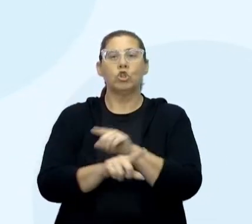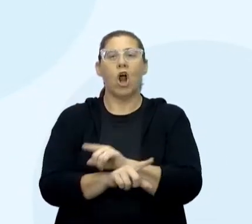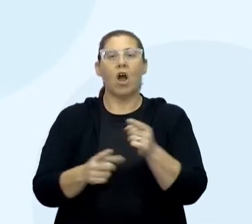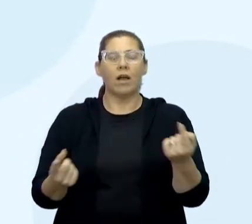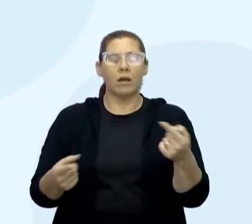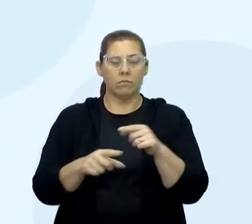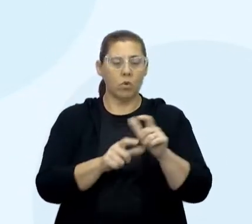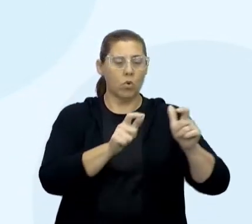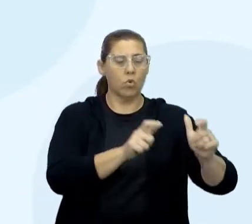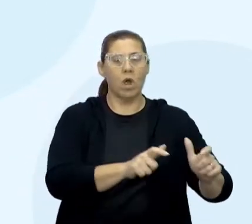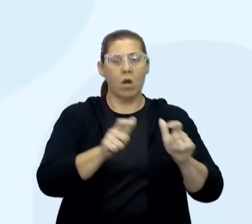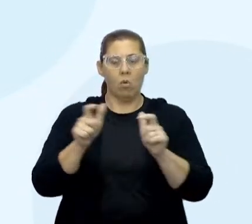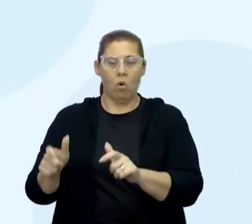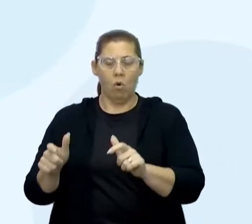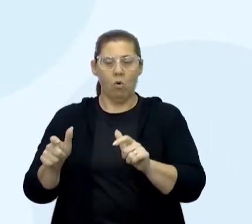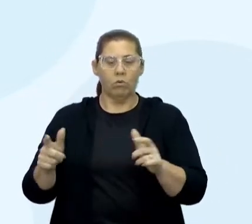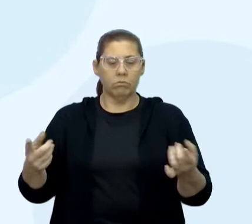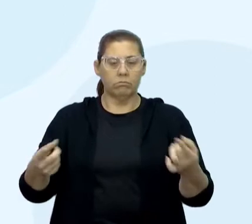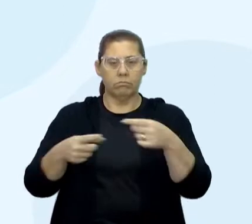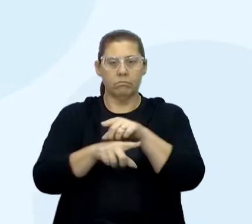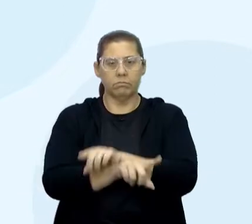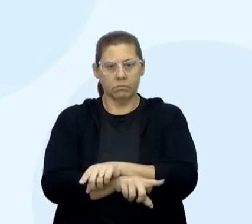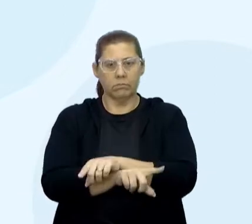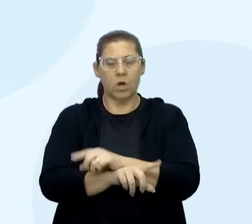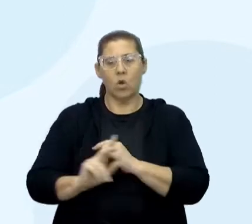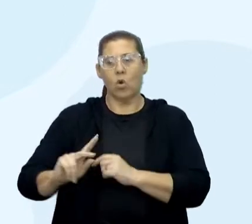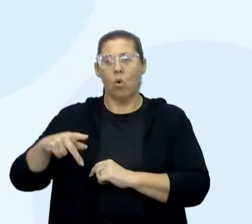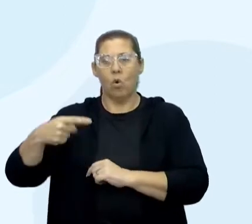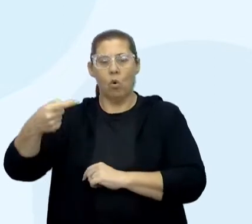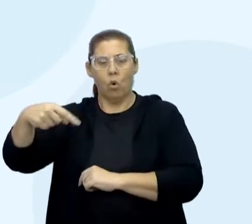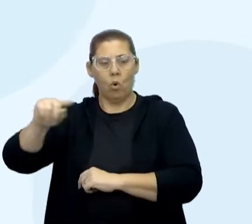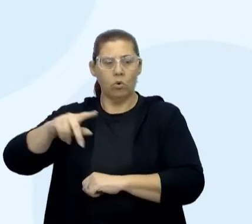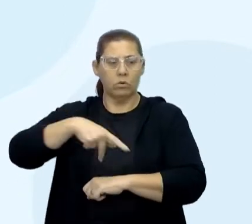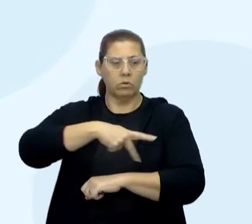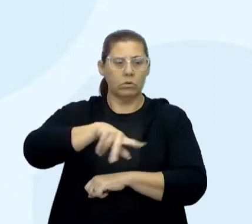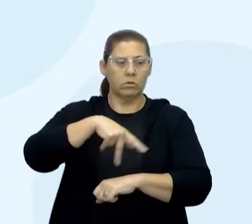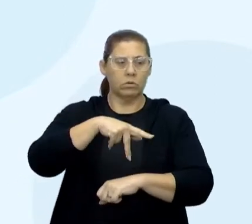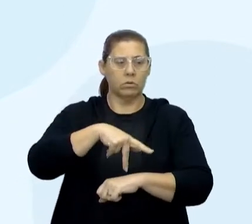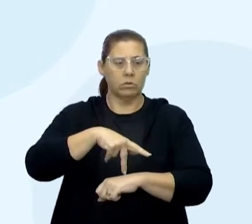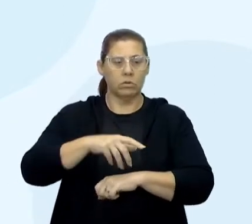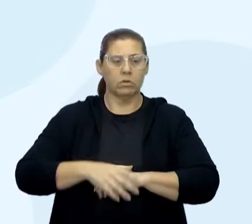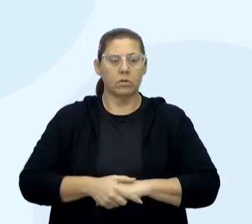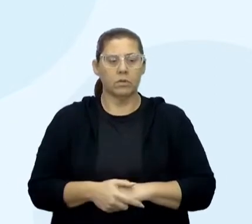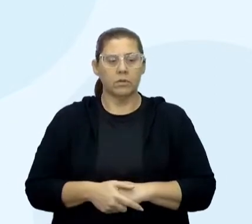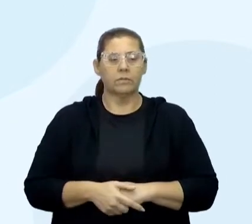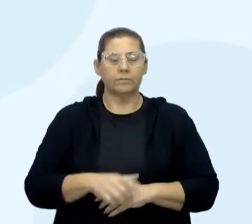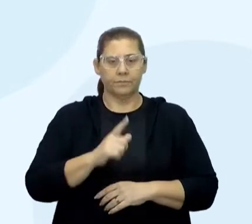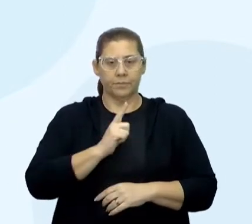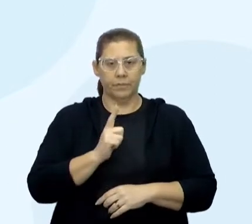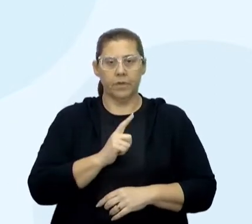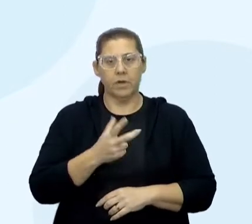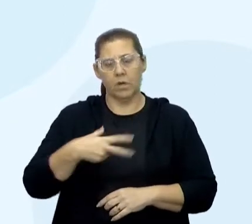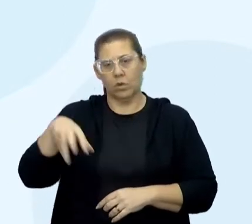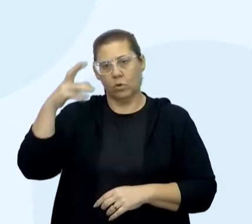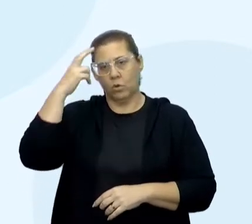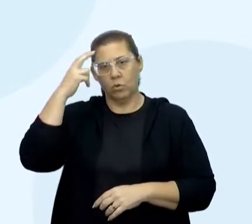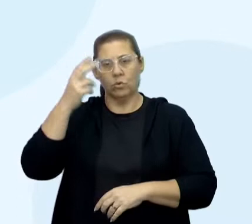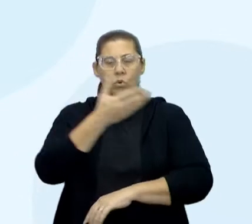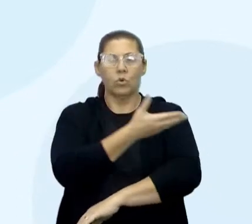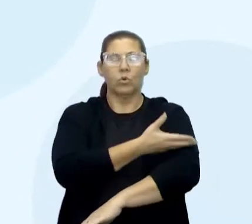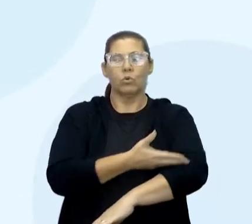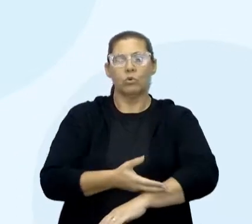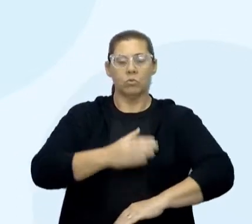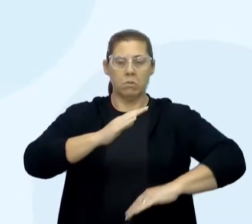de um determinado local com outro. Geralmente fora do país de origem, para aprender a língua nativa, a cultura e os hábitos